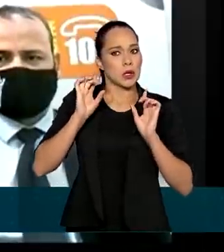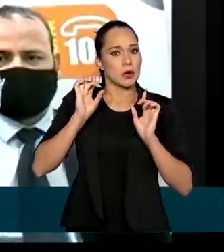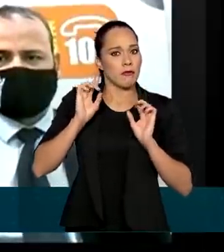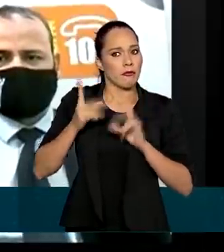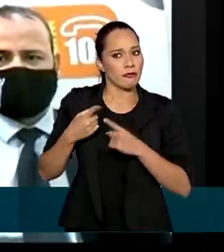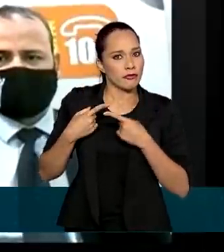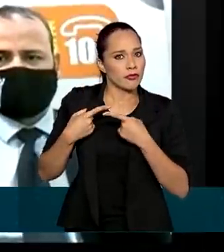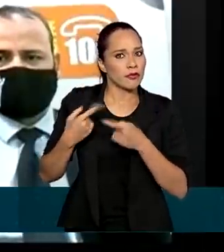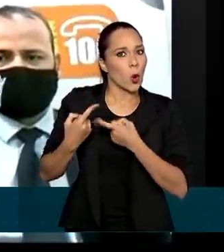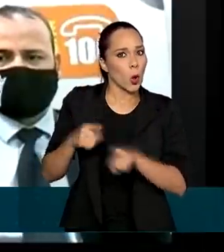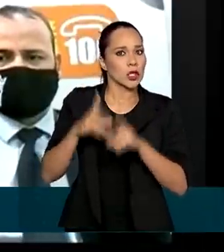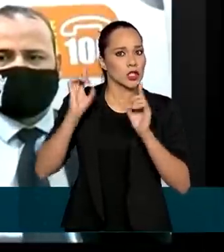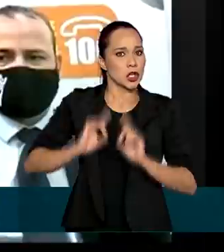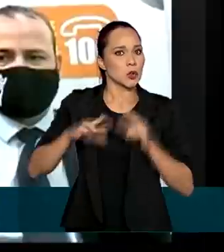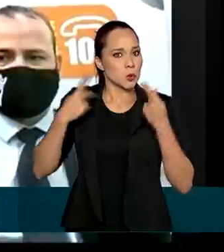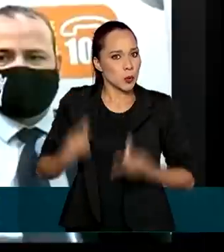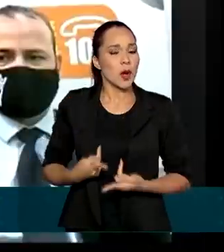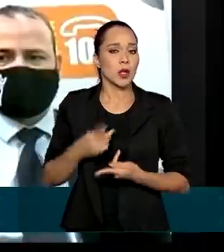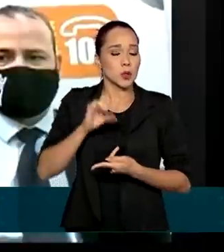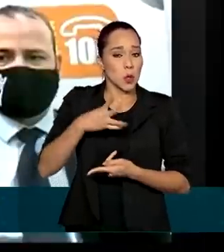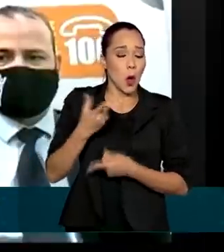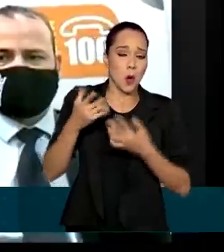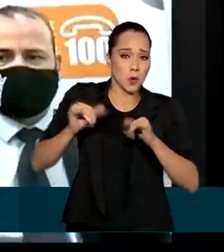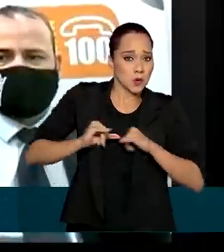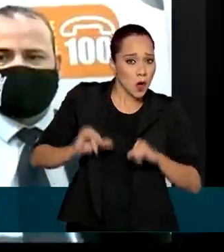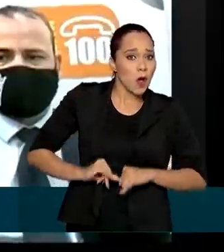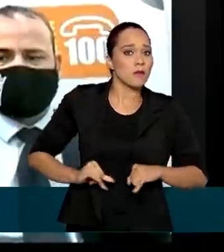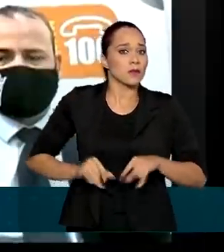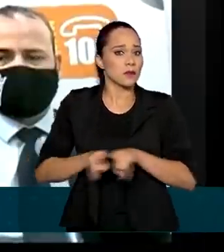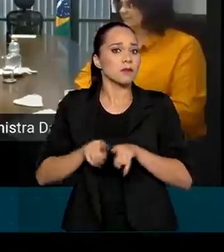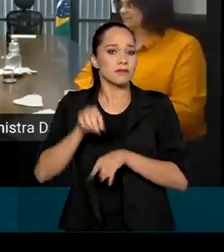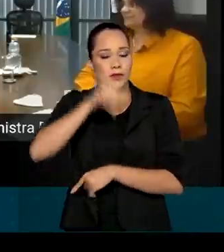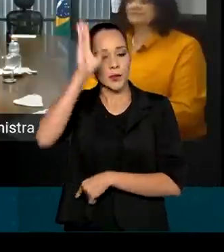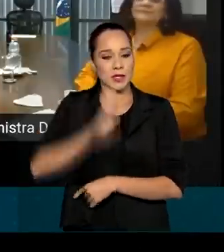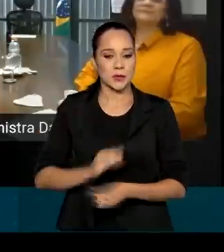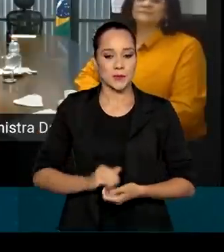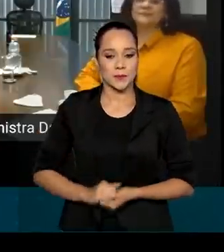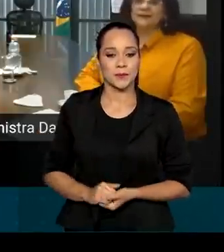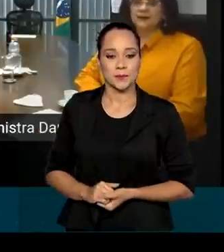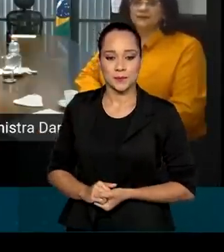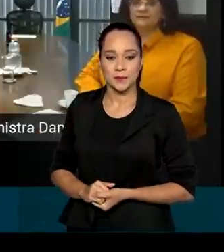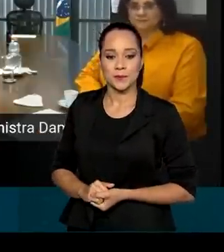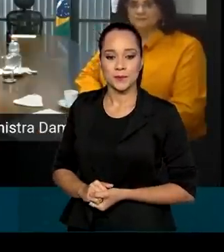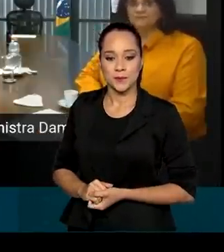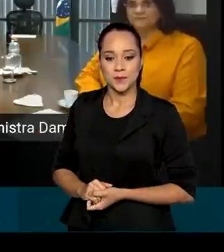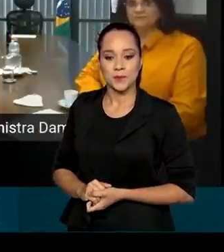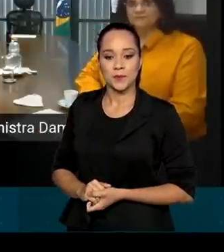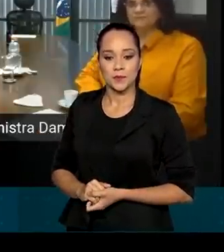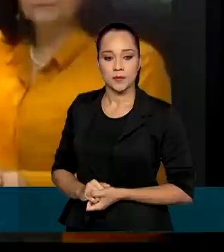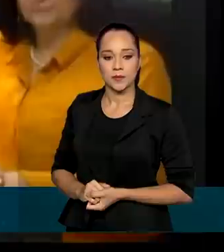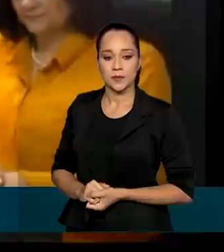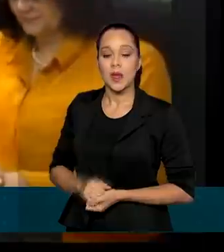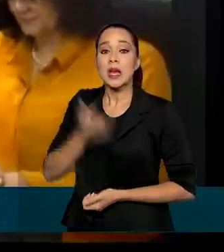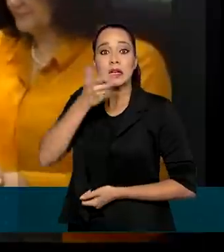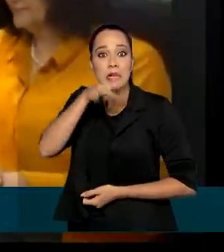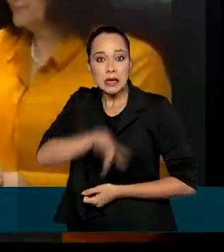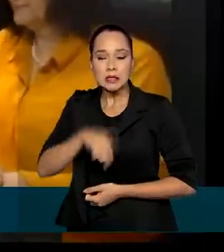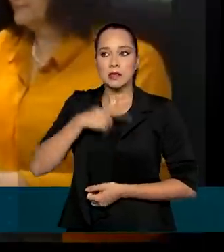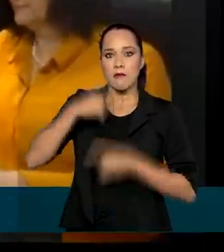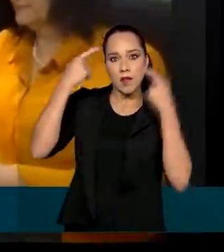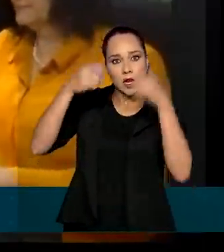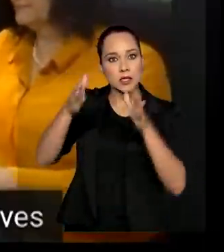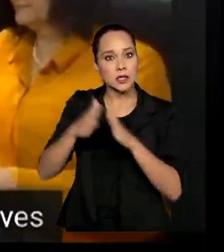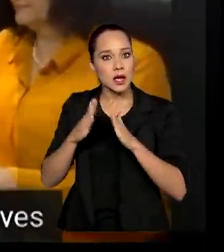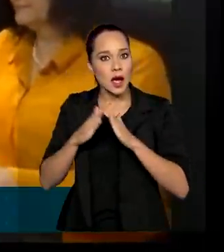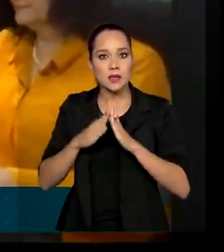violações de direitos humanos com a nossa ofidoria e com o Estado brasileiro. Crianças que estão sofrendo violência em casa, que não